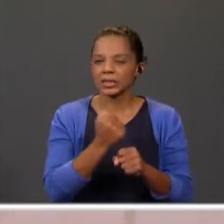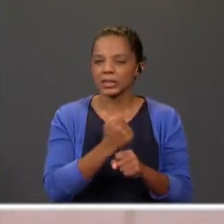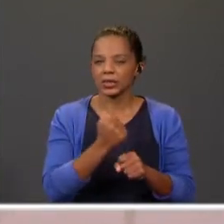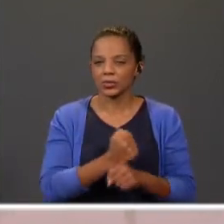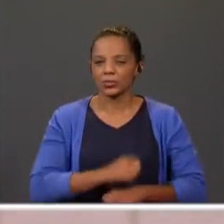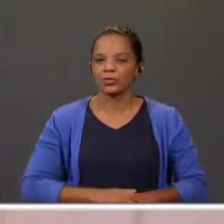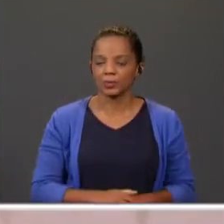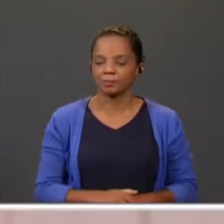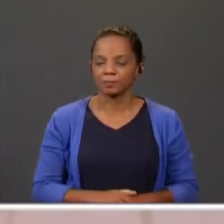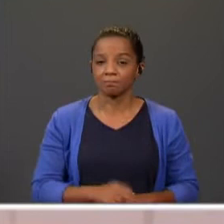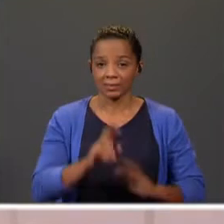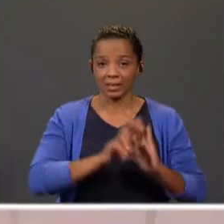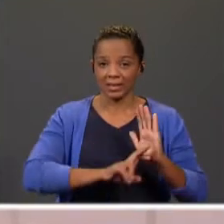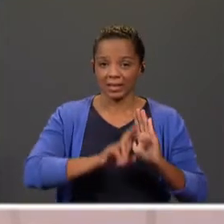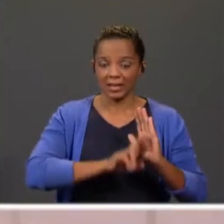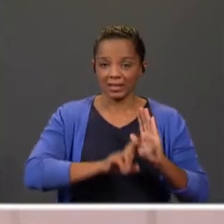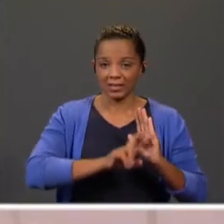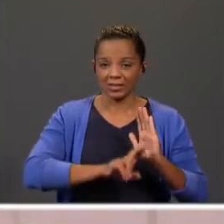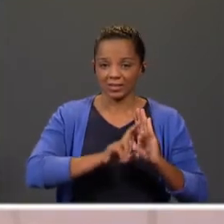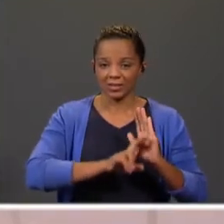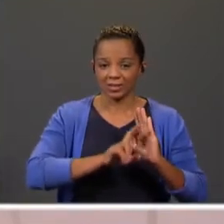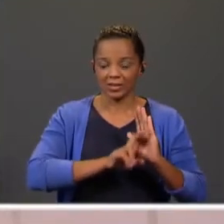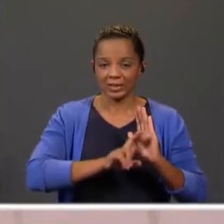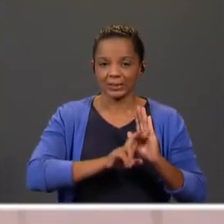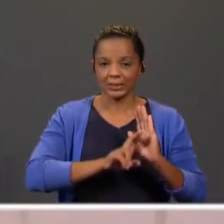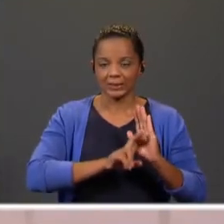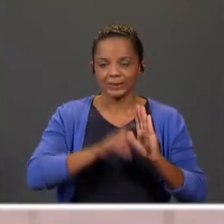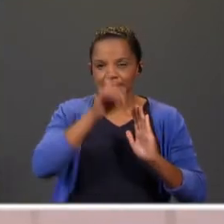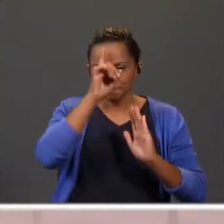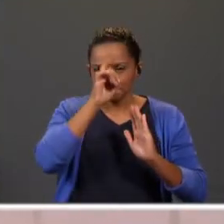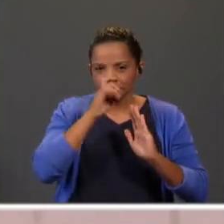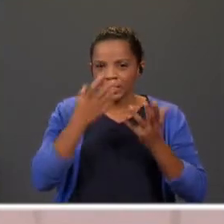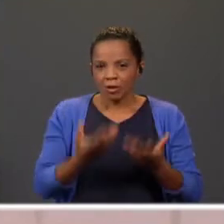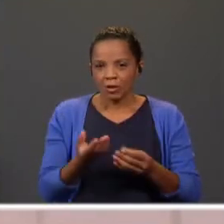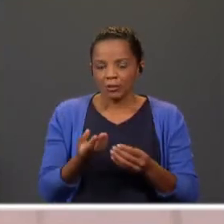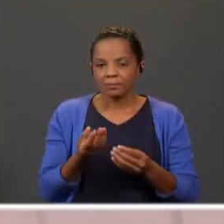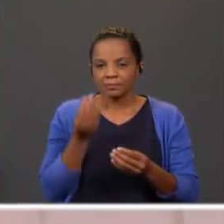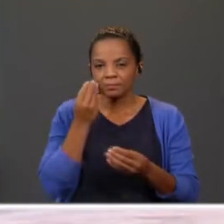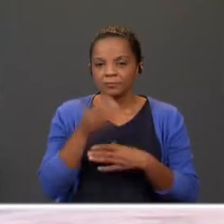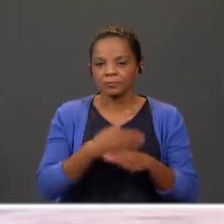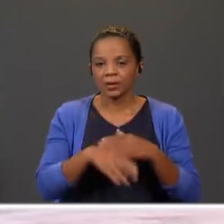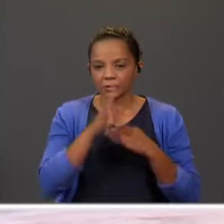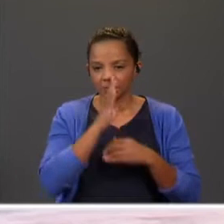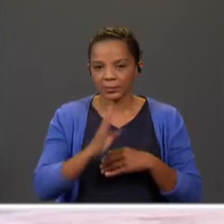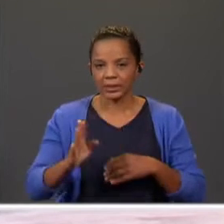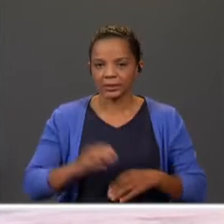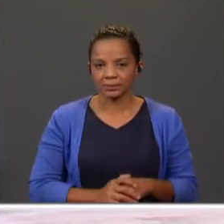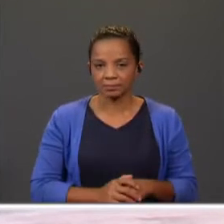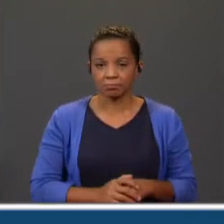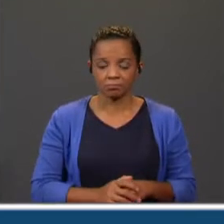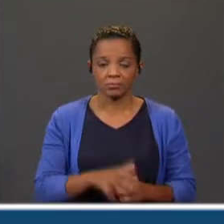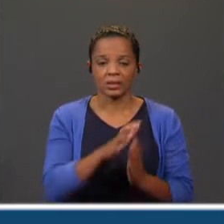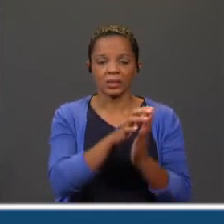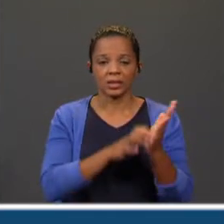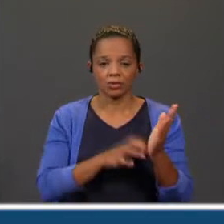aplicar estas regras que estivemos aqui a relembrar. Temos um texto.